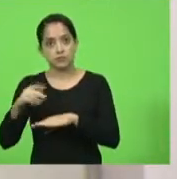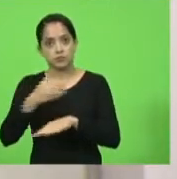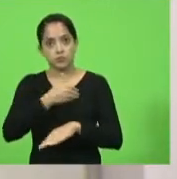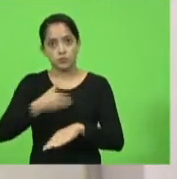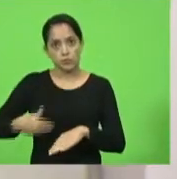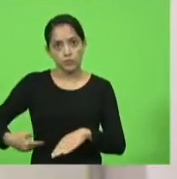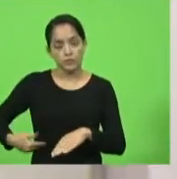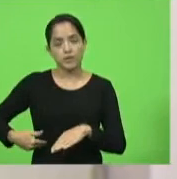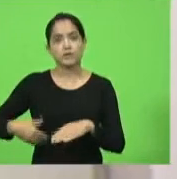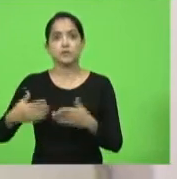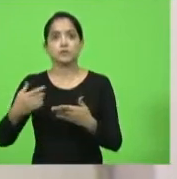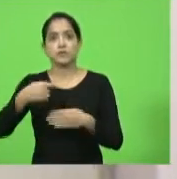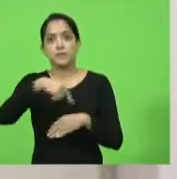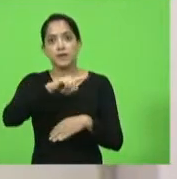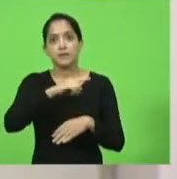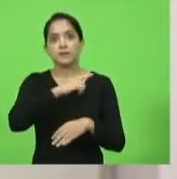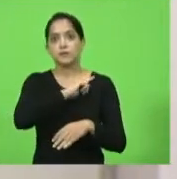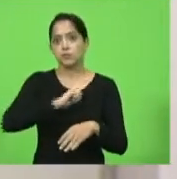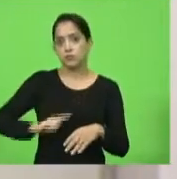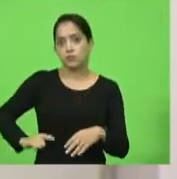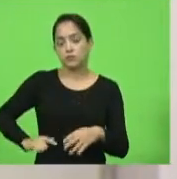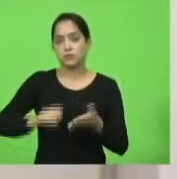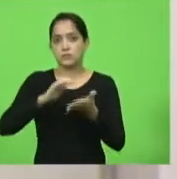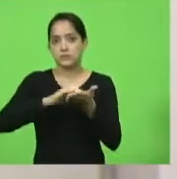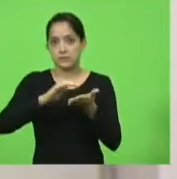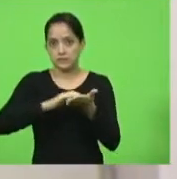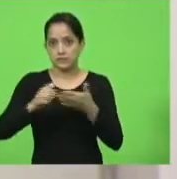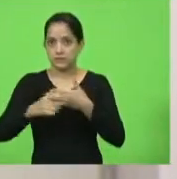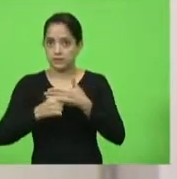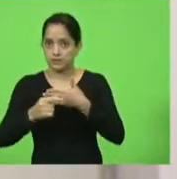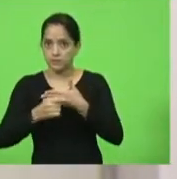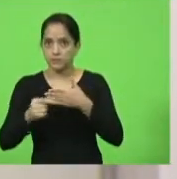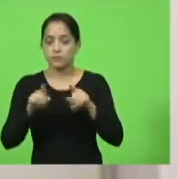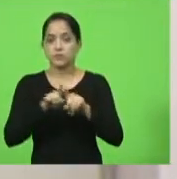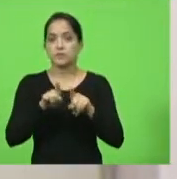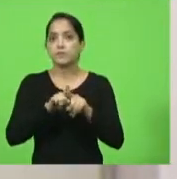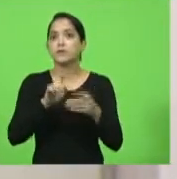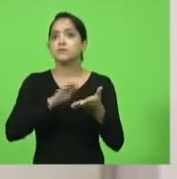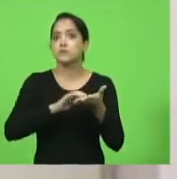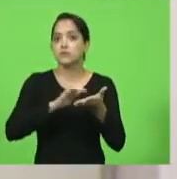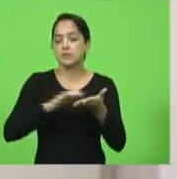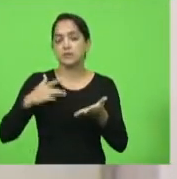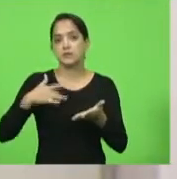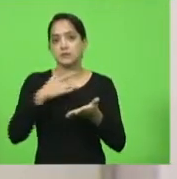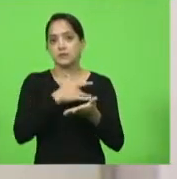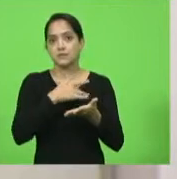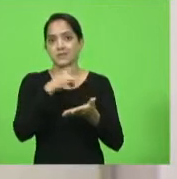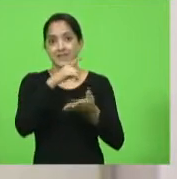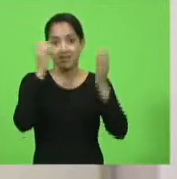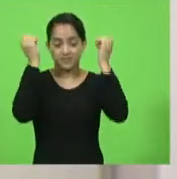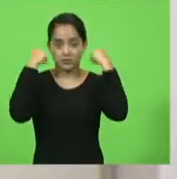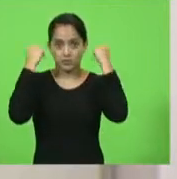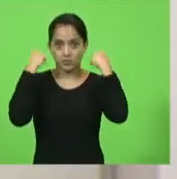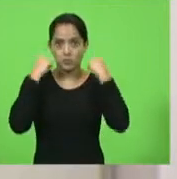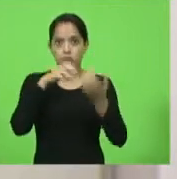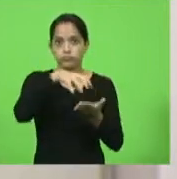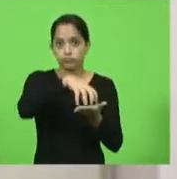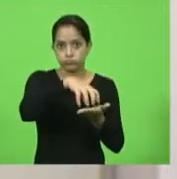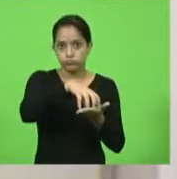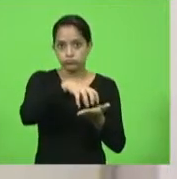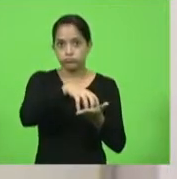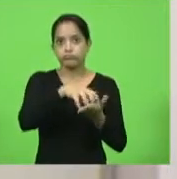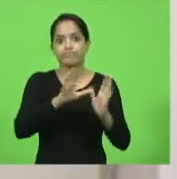do governador, com a ida do secretário da Casa Civil, com a ida do secretário de Saúde, que em Chapecó instalaram um gabinete de crise,